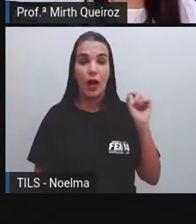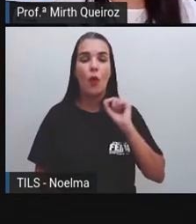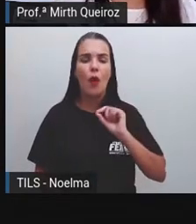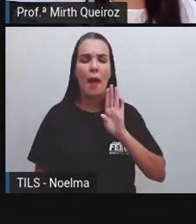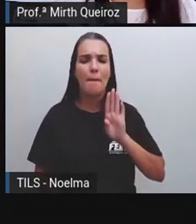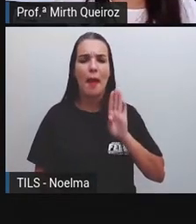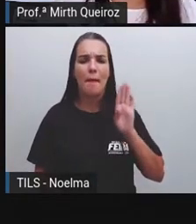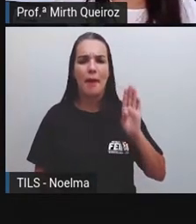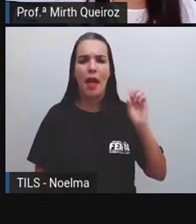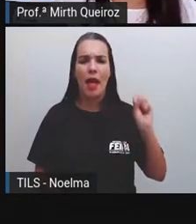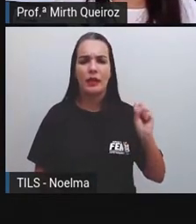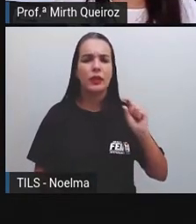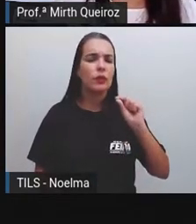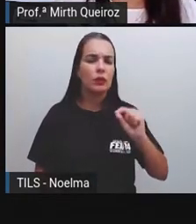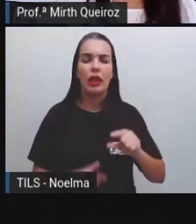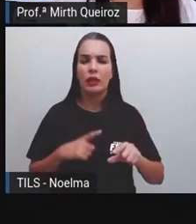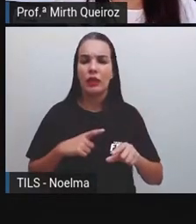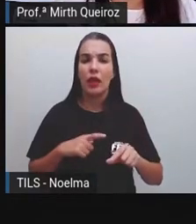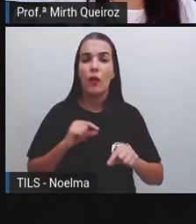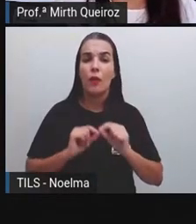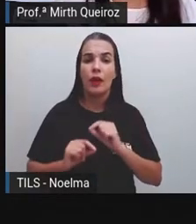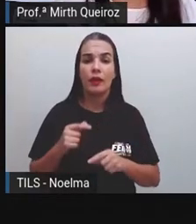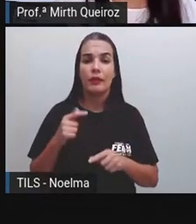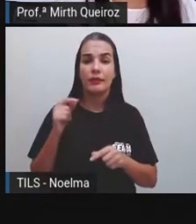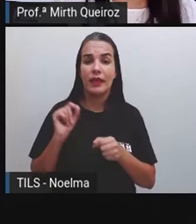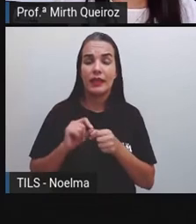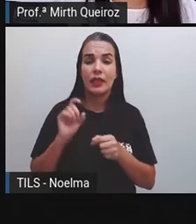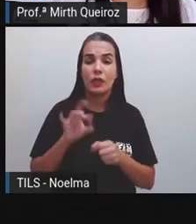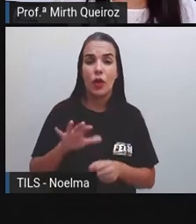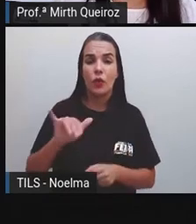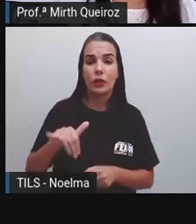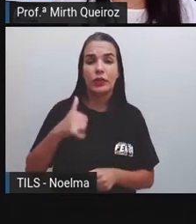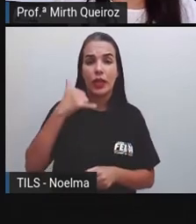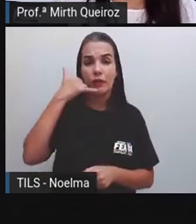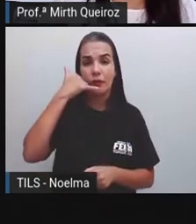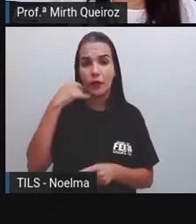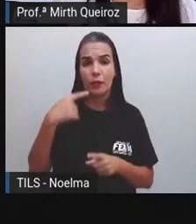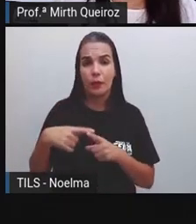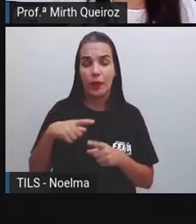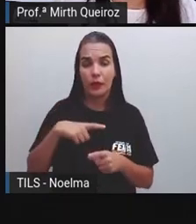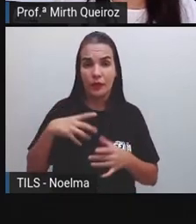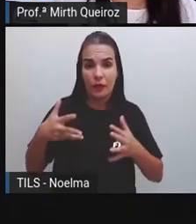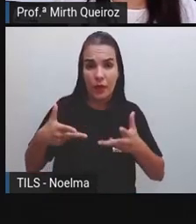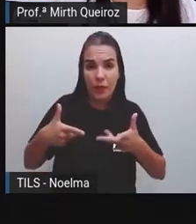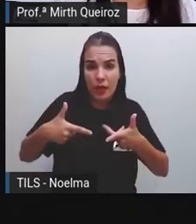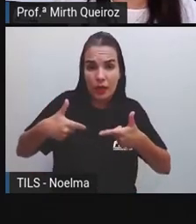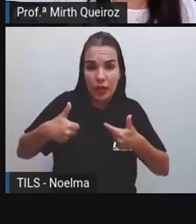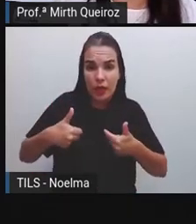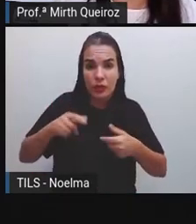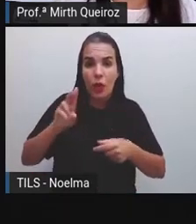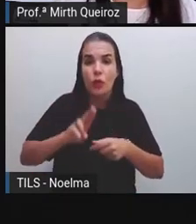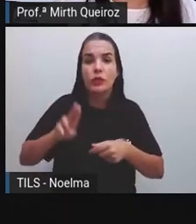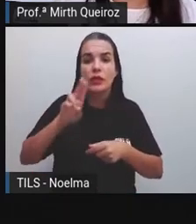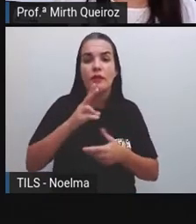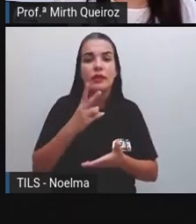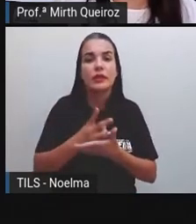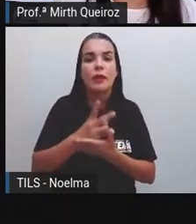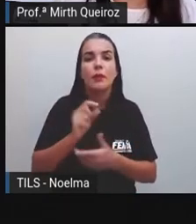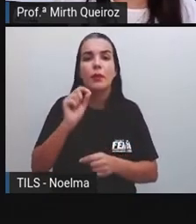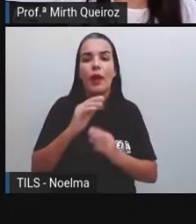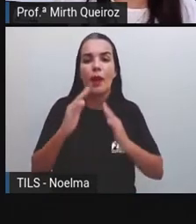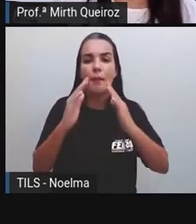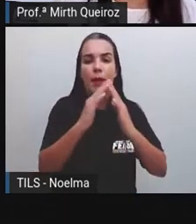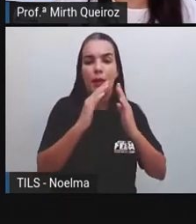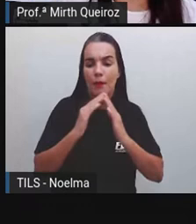BBS Funcionavam Por telefone E para garantir A qualidade Da conexão Era usado Geralmente Entre os